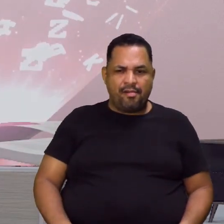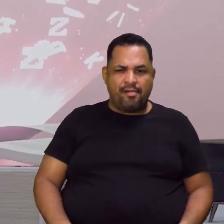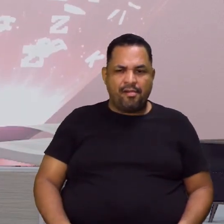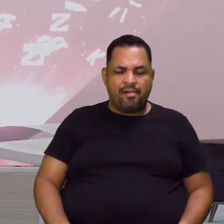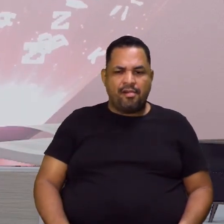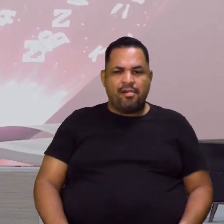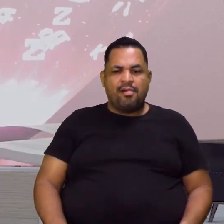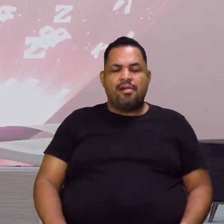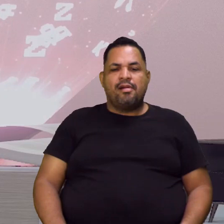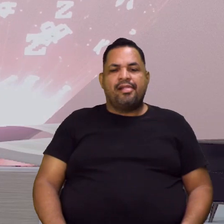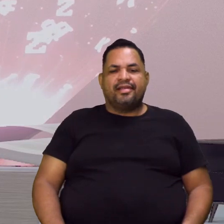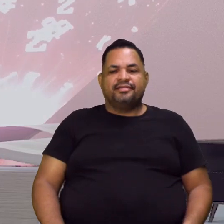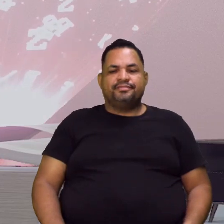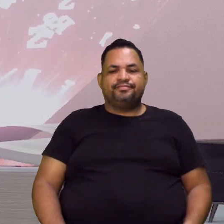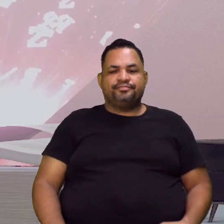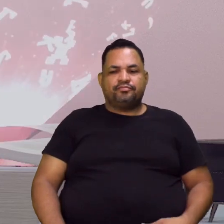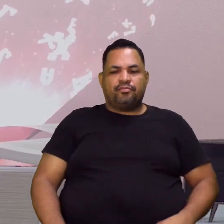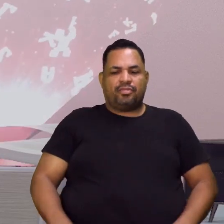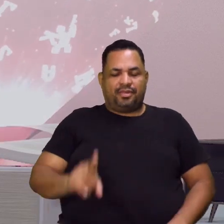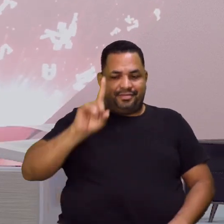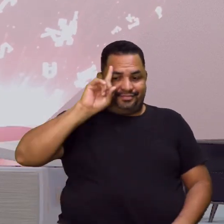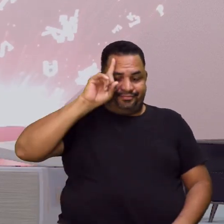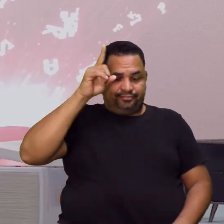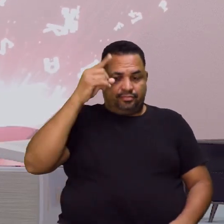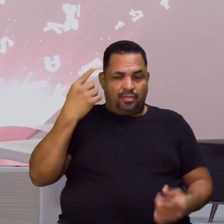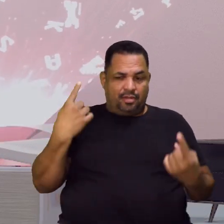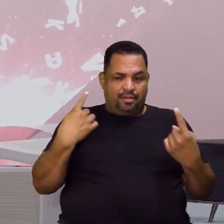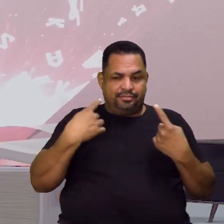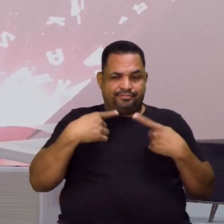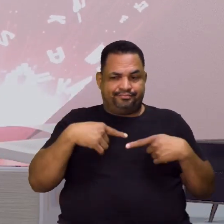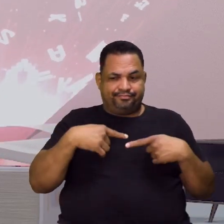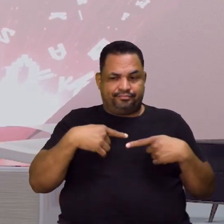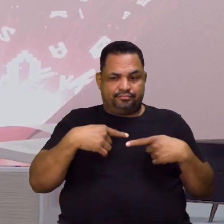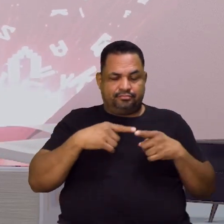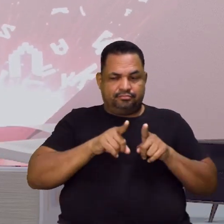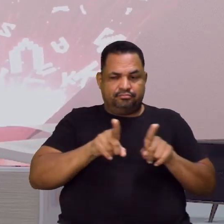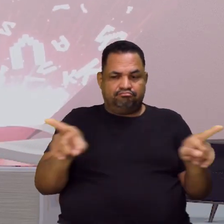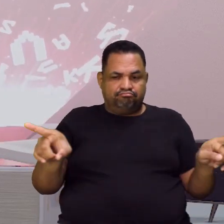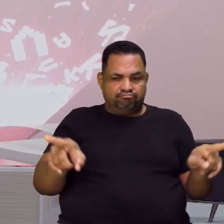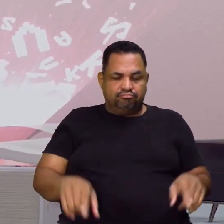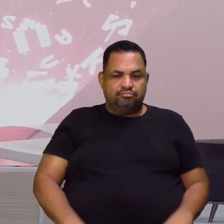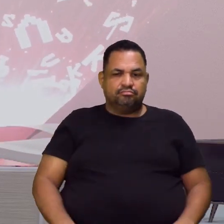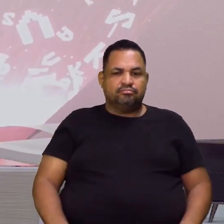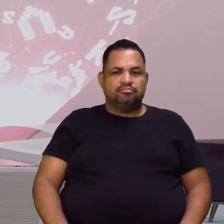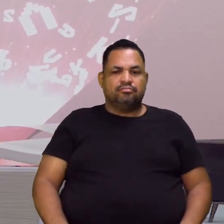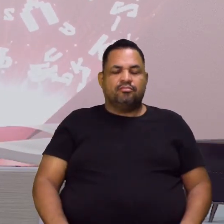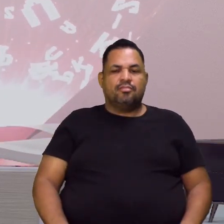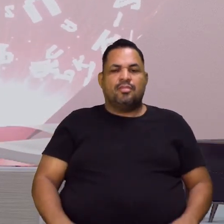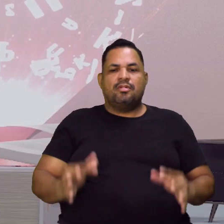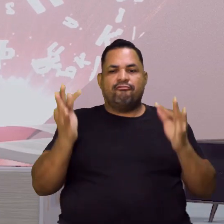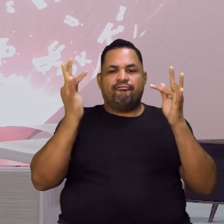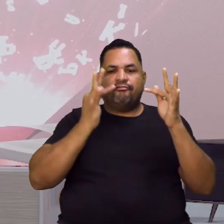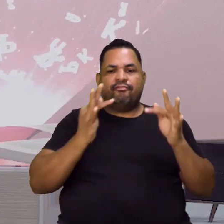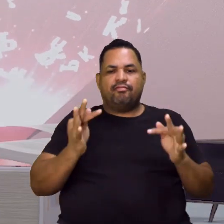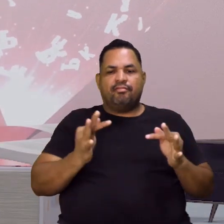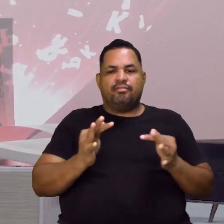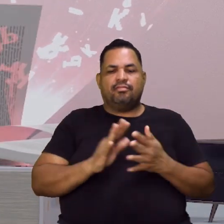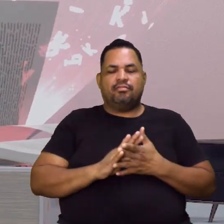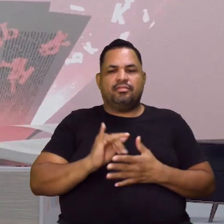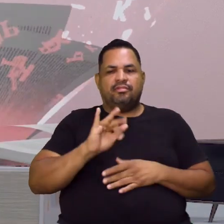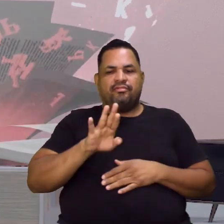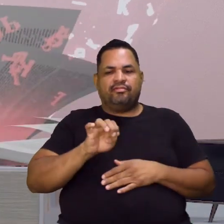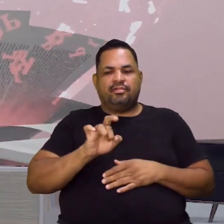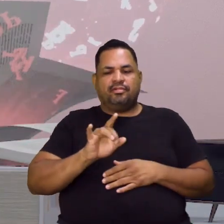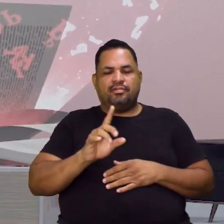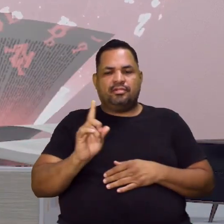prefixo, né? Que dá a ideia oposta. Beleza? Feliz, infeliz.